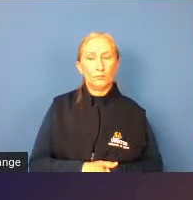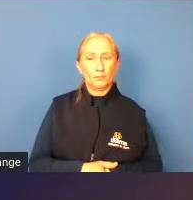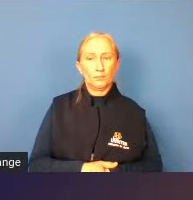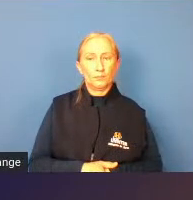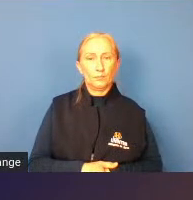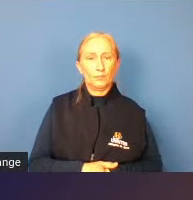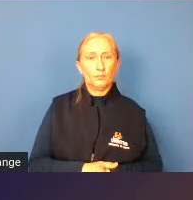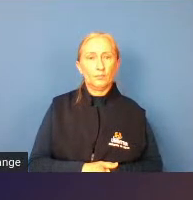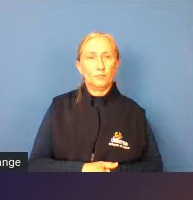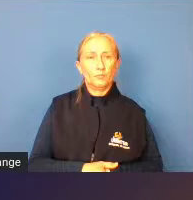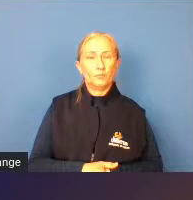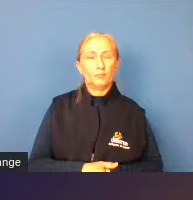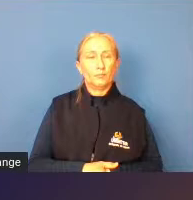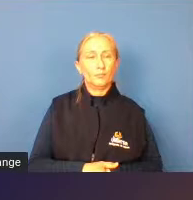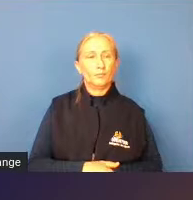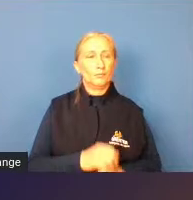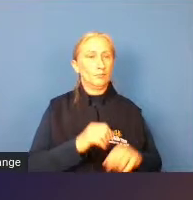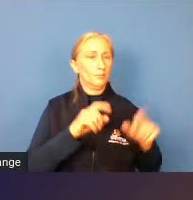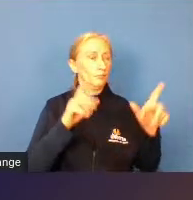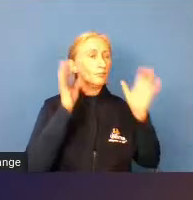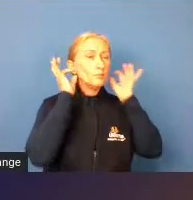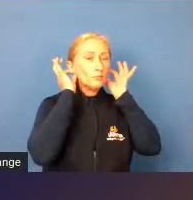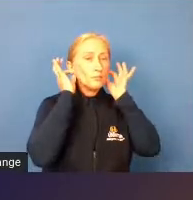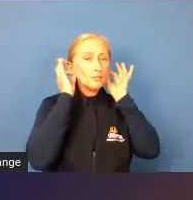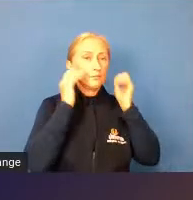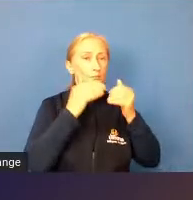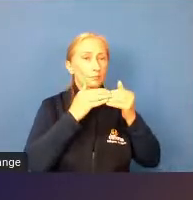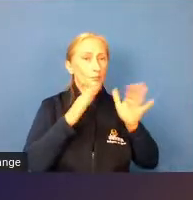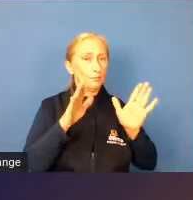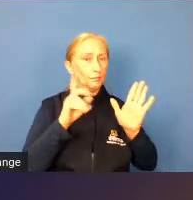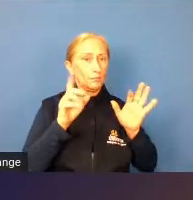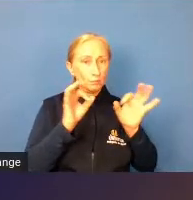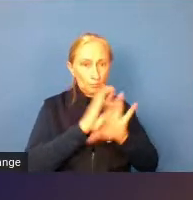aí está abrindo aí ótimo abriu pronto